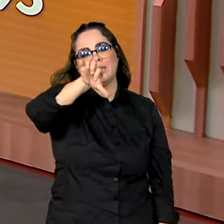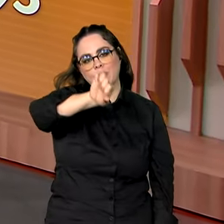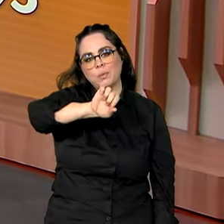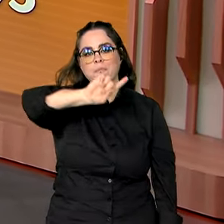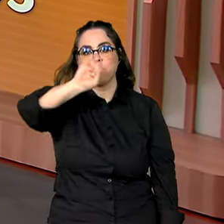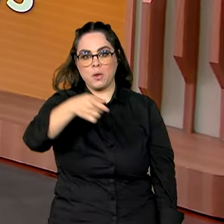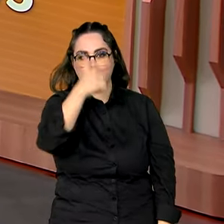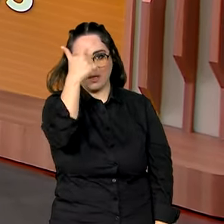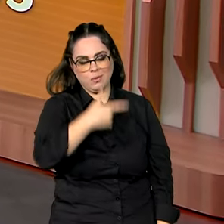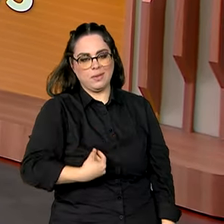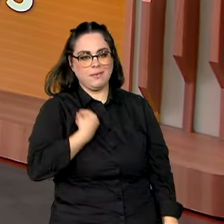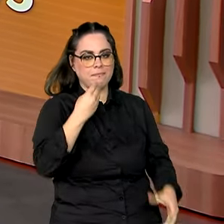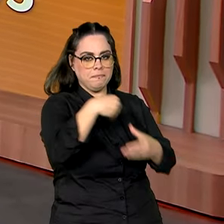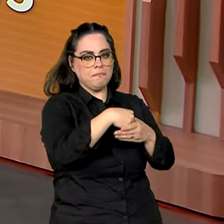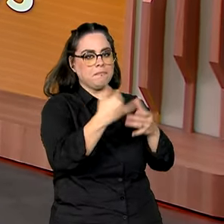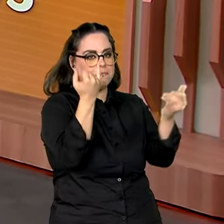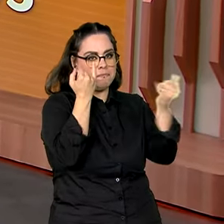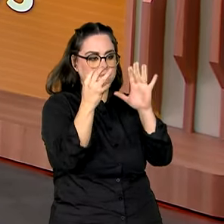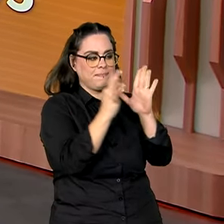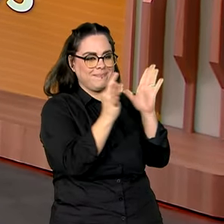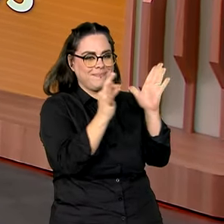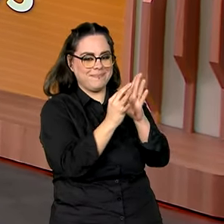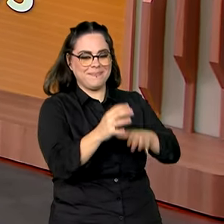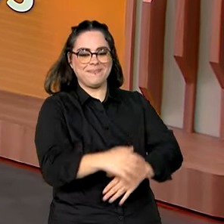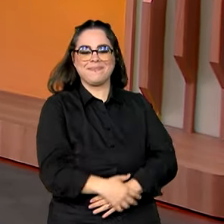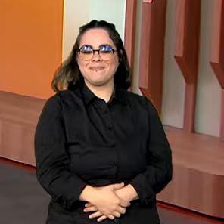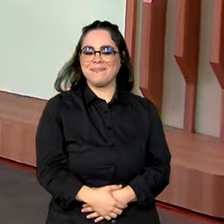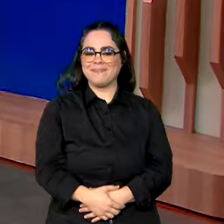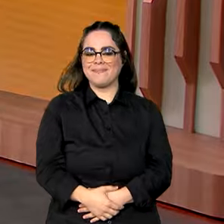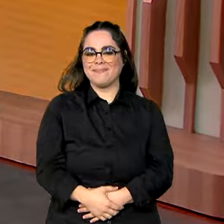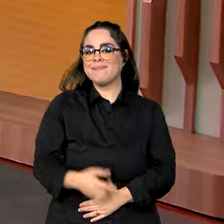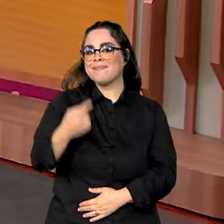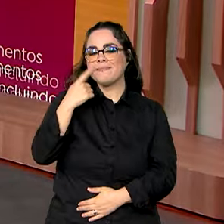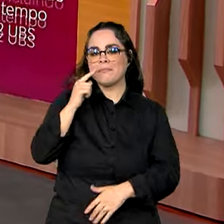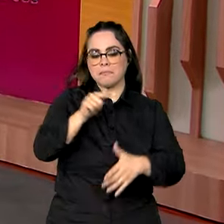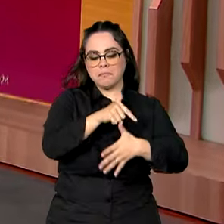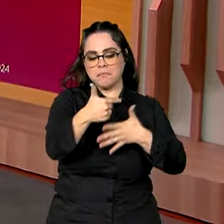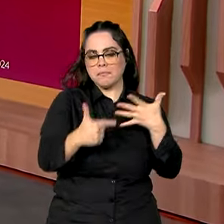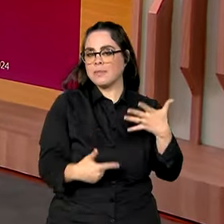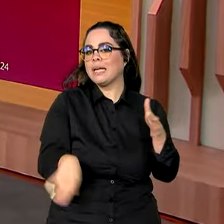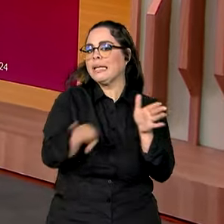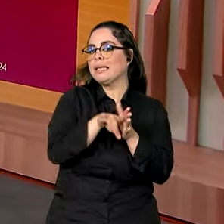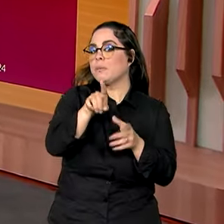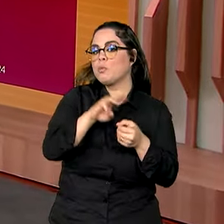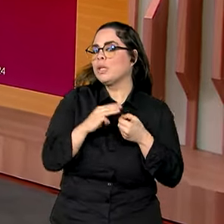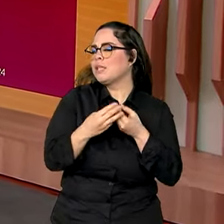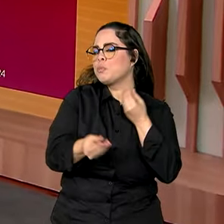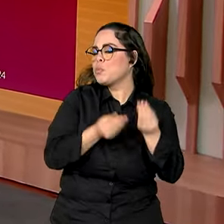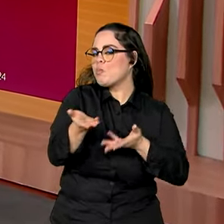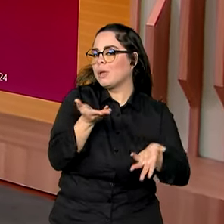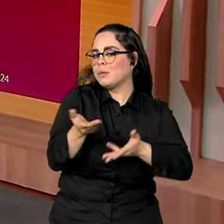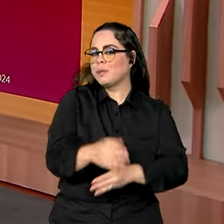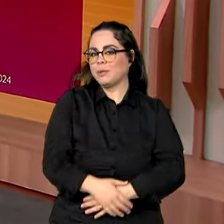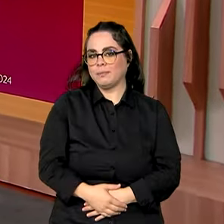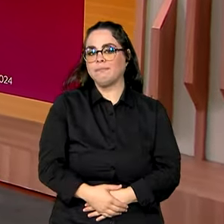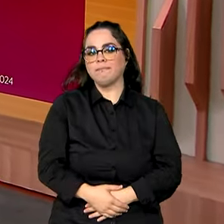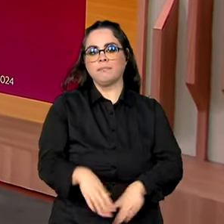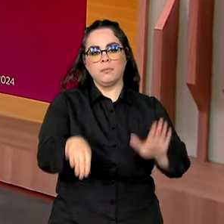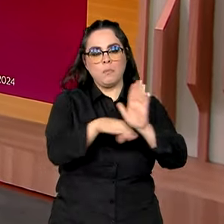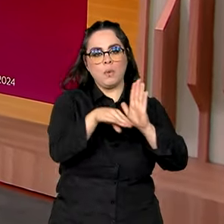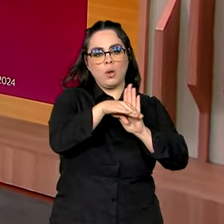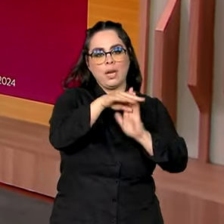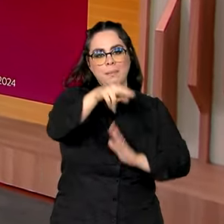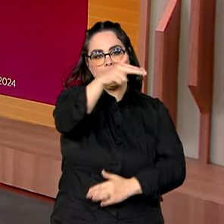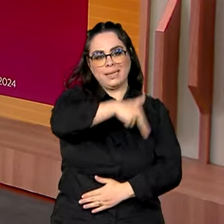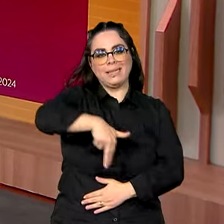149 mil pessoas, segundo o IBGE. Vamos ver as ações federais que chegam até o município? O Programa Nacional